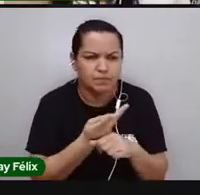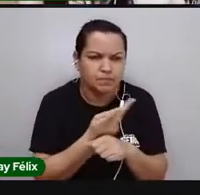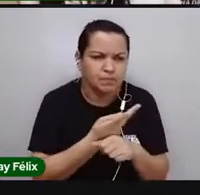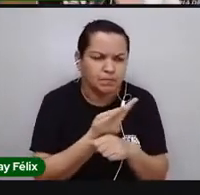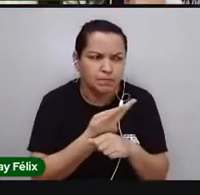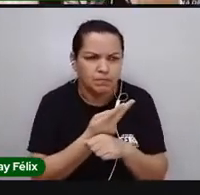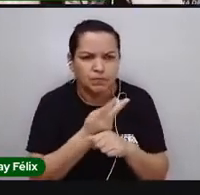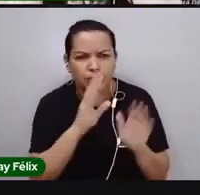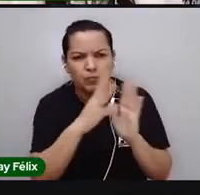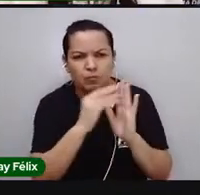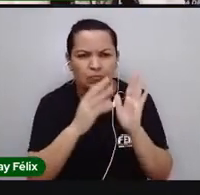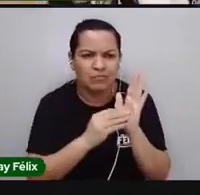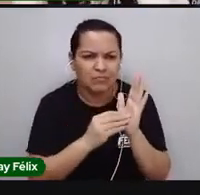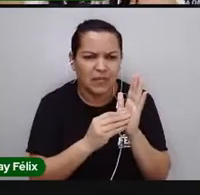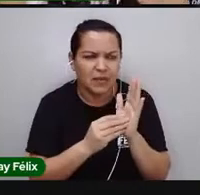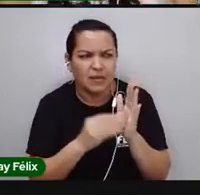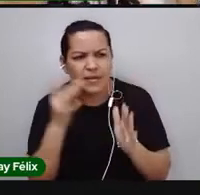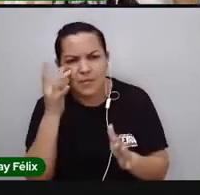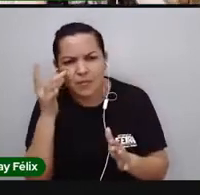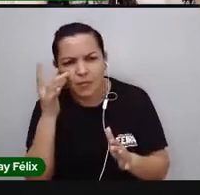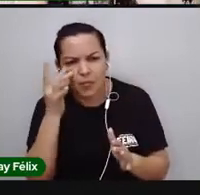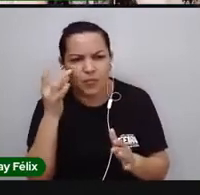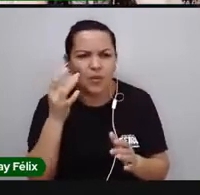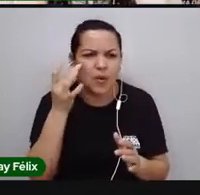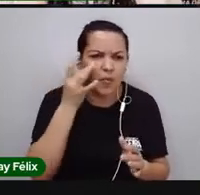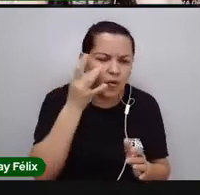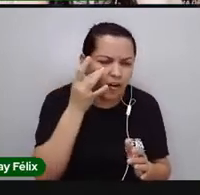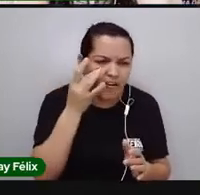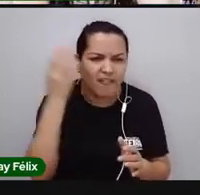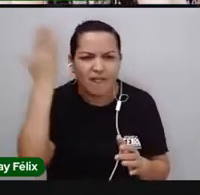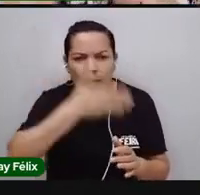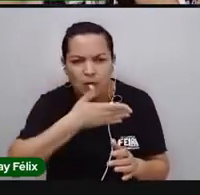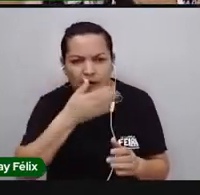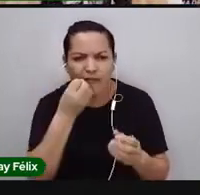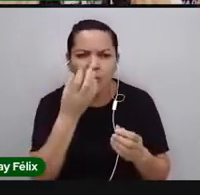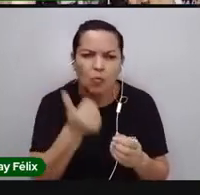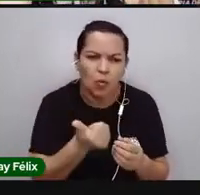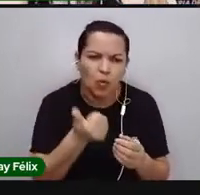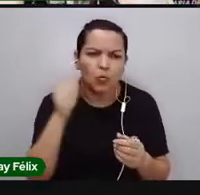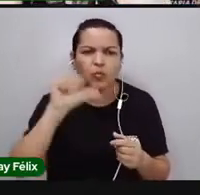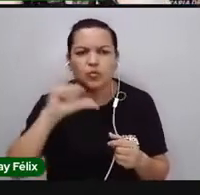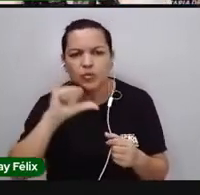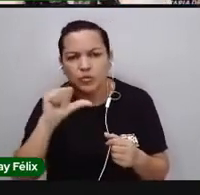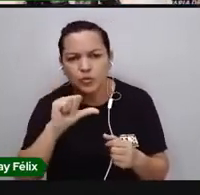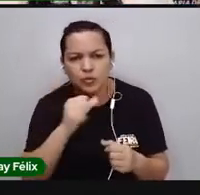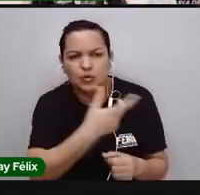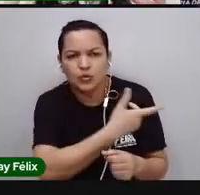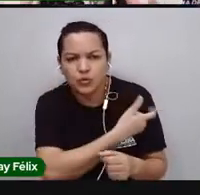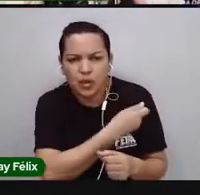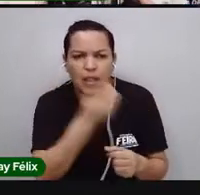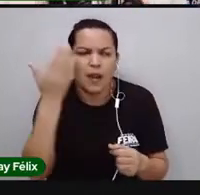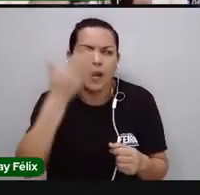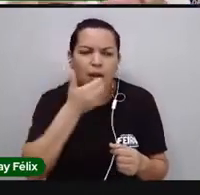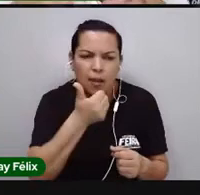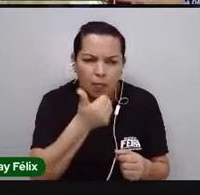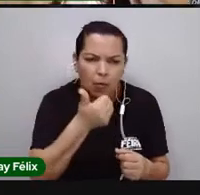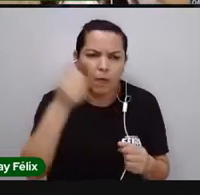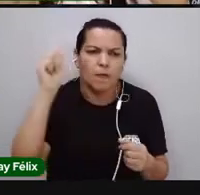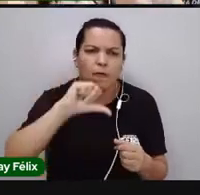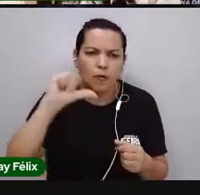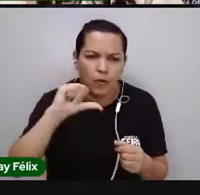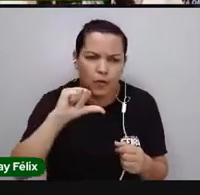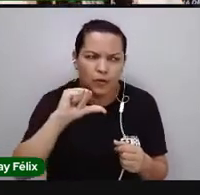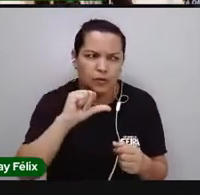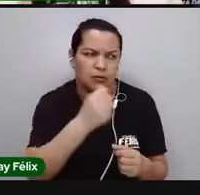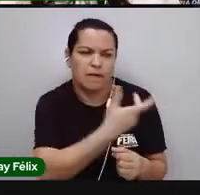metodologias, testando metodologias, testando medicamentos, testando vacinas. Então, as